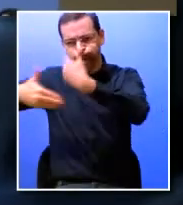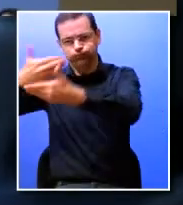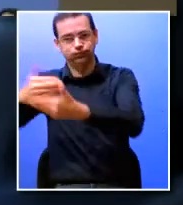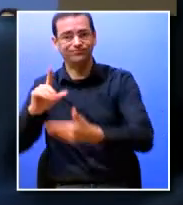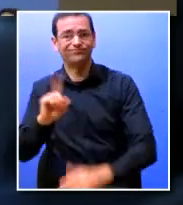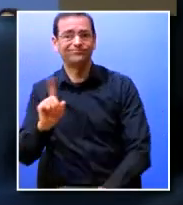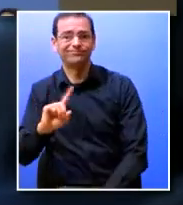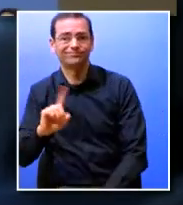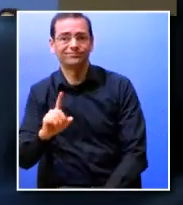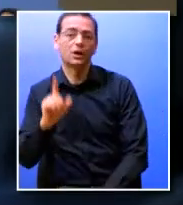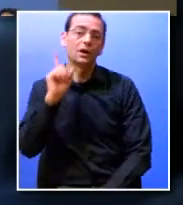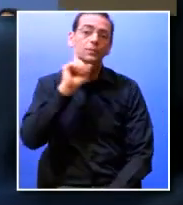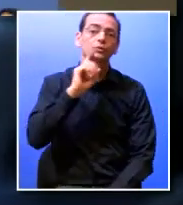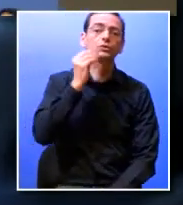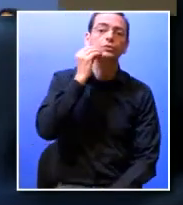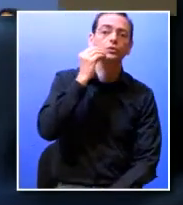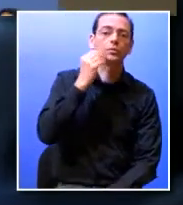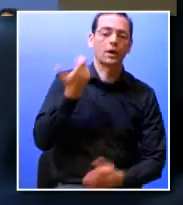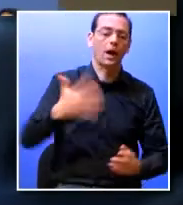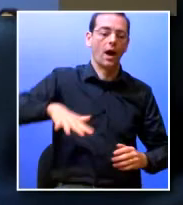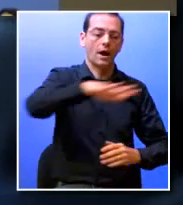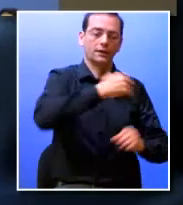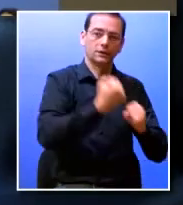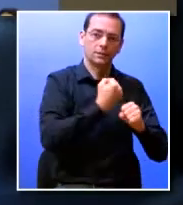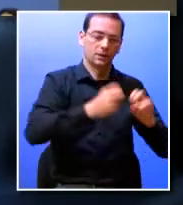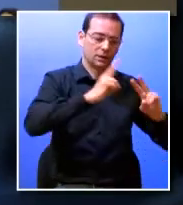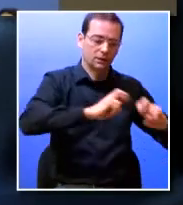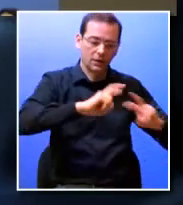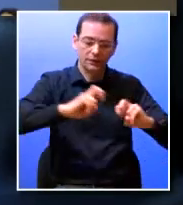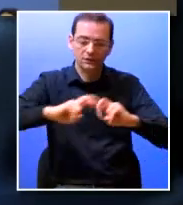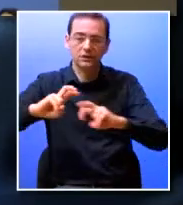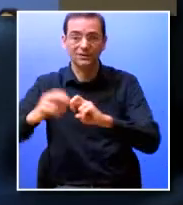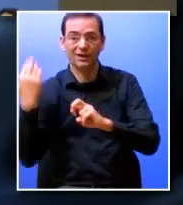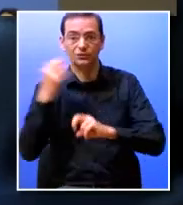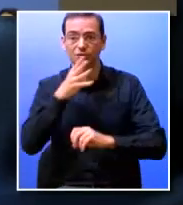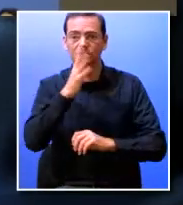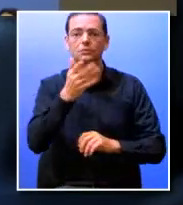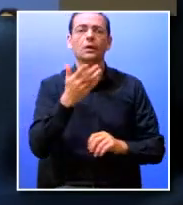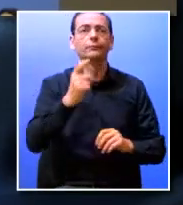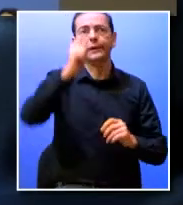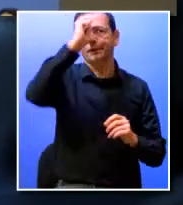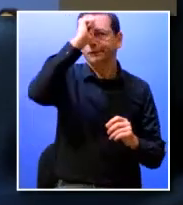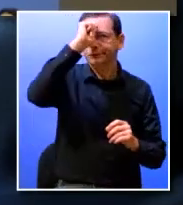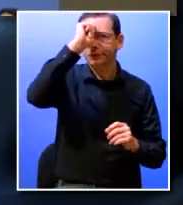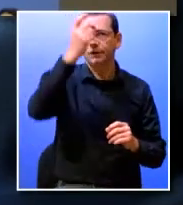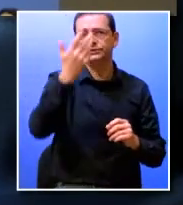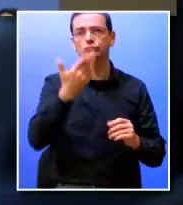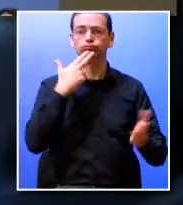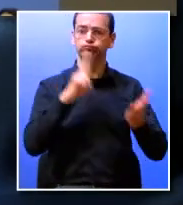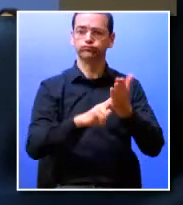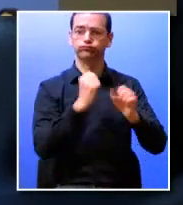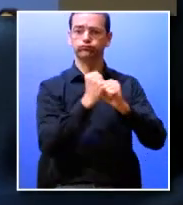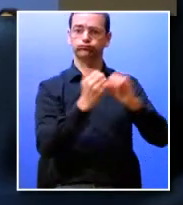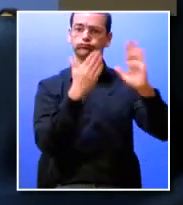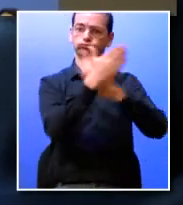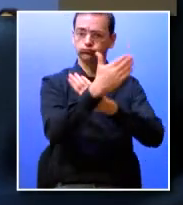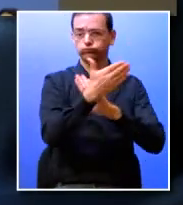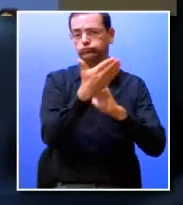nossos orientadores seja para trabalhos de investigação como dissertações ou testes seja para estágios em contexto real de trabalho